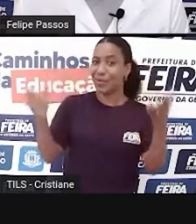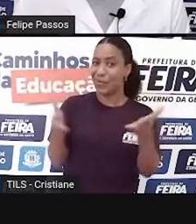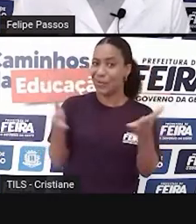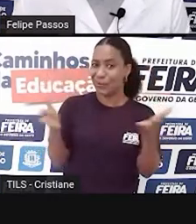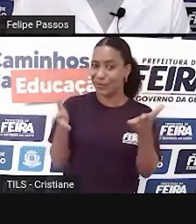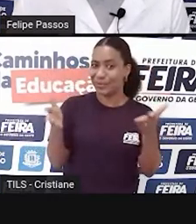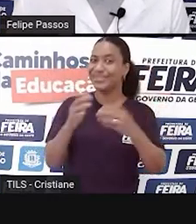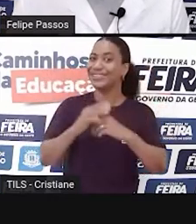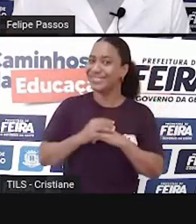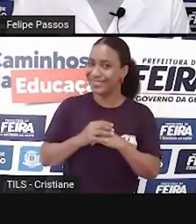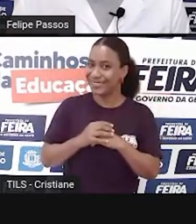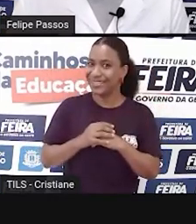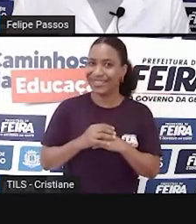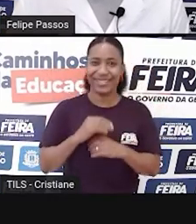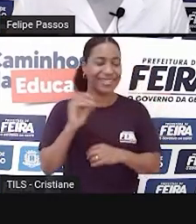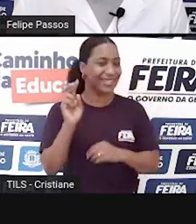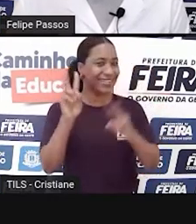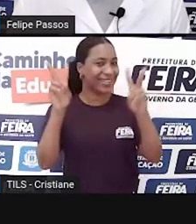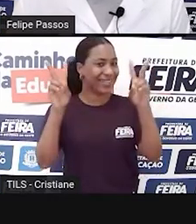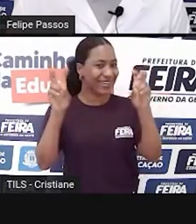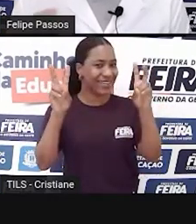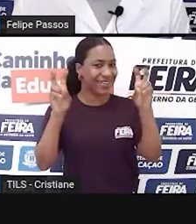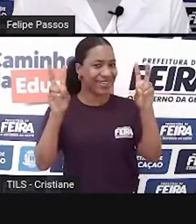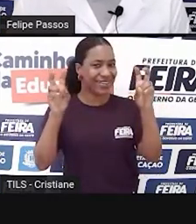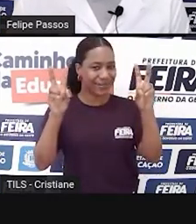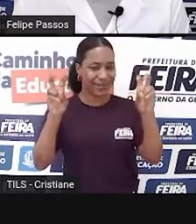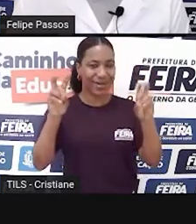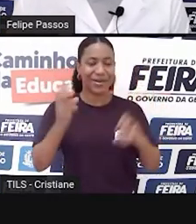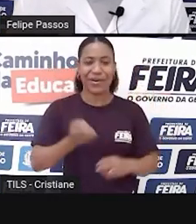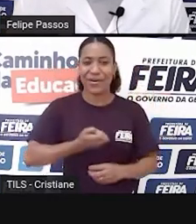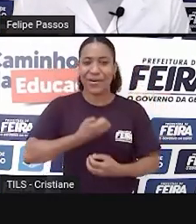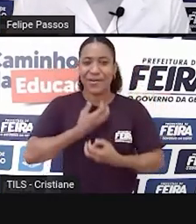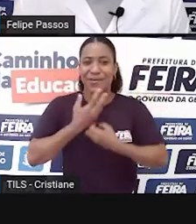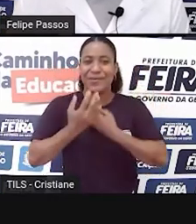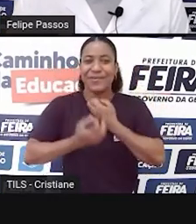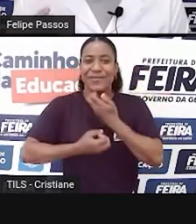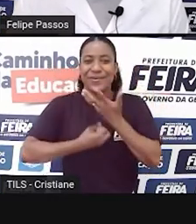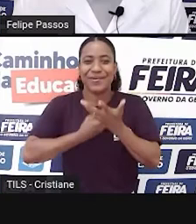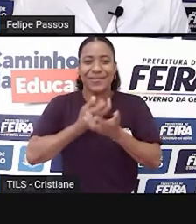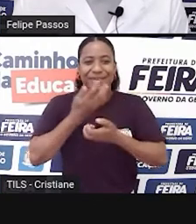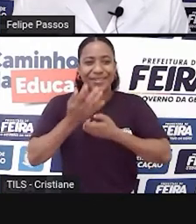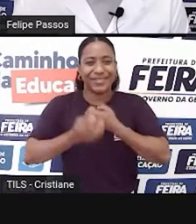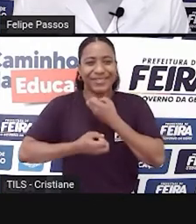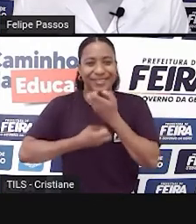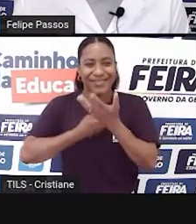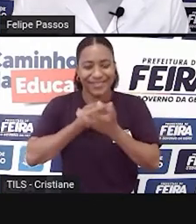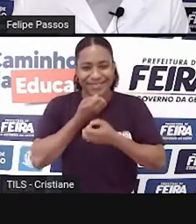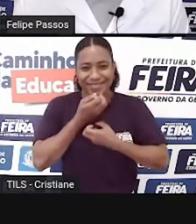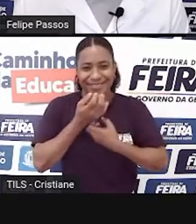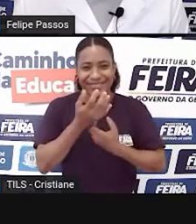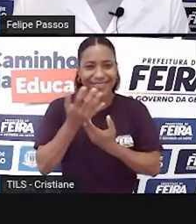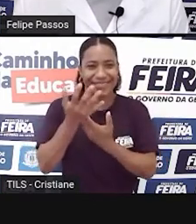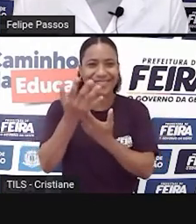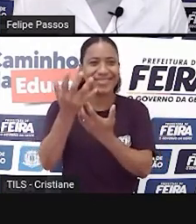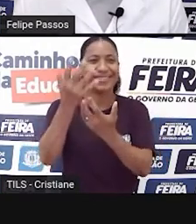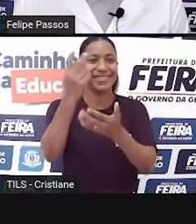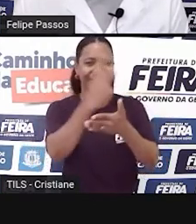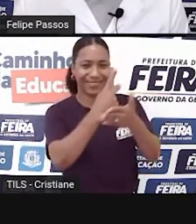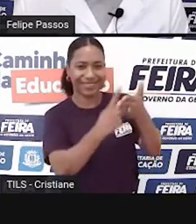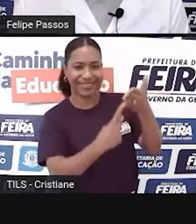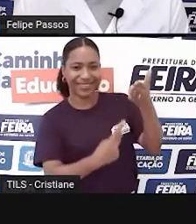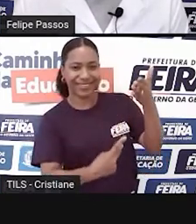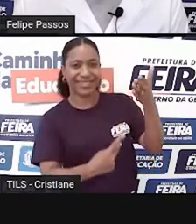é poesia. Para falar sobre poesia, eu trouxe para vocês uma convidada super